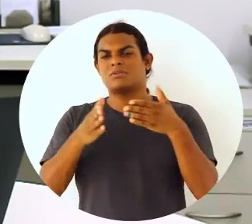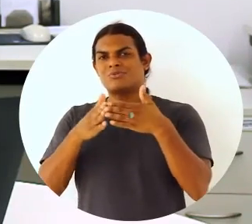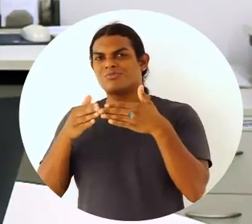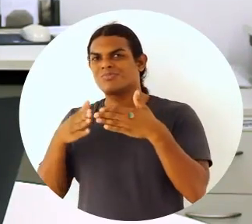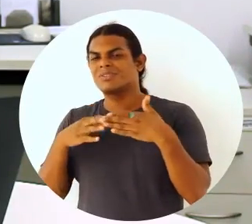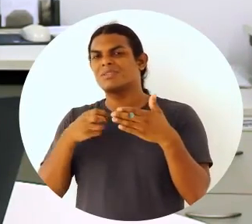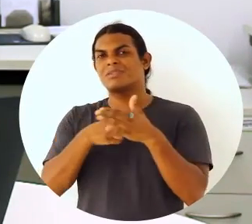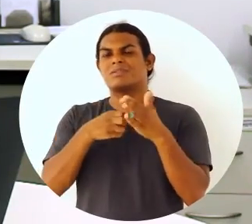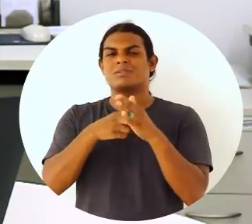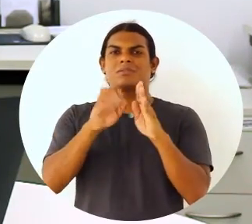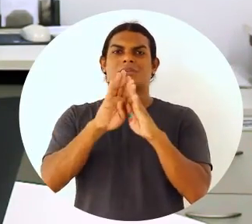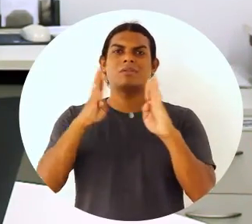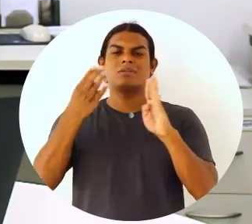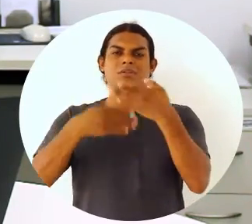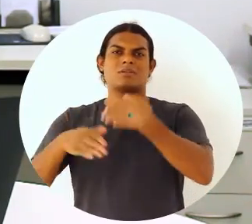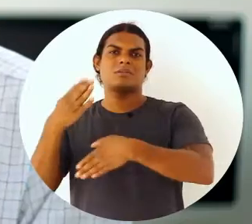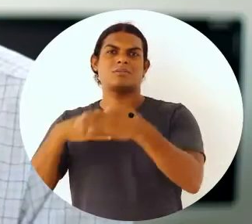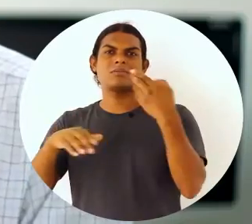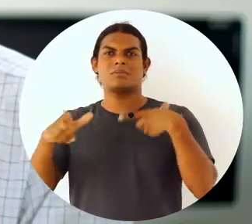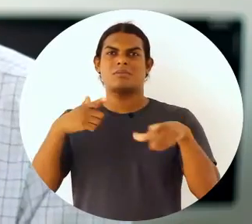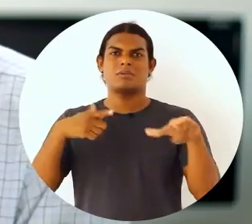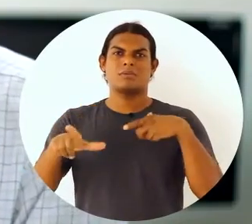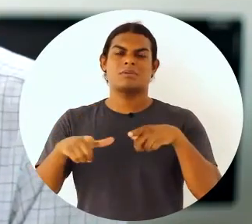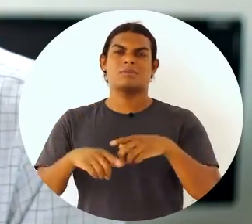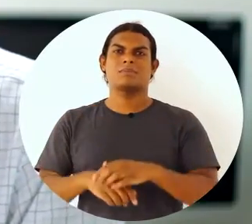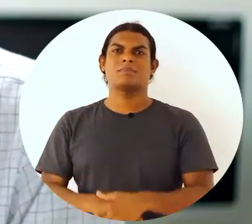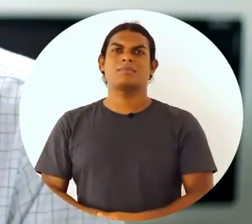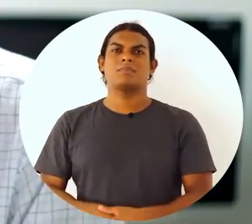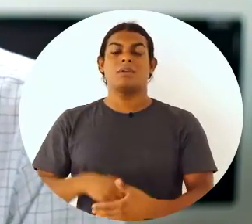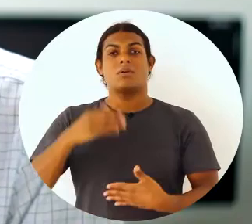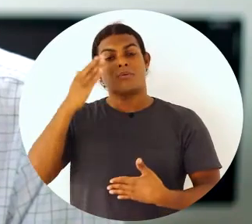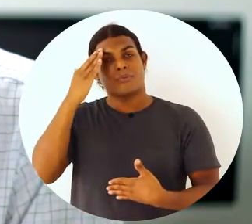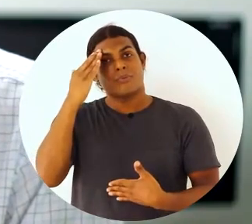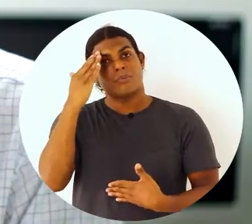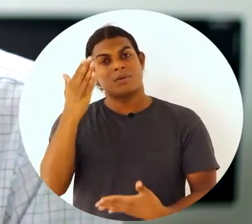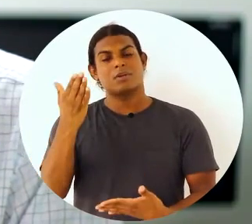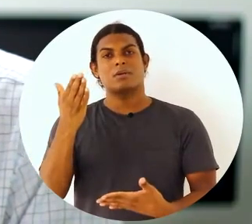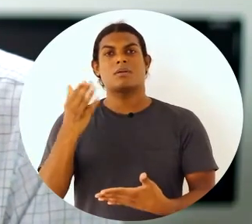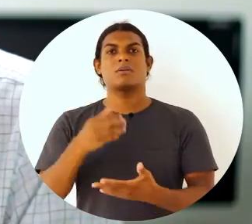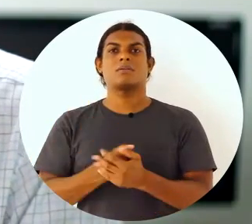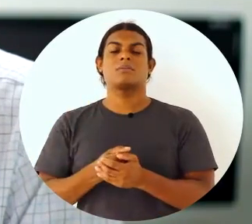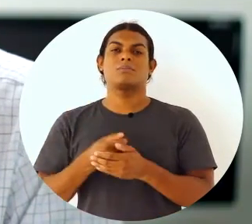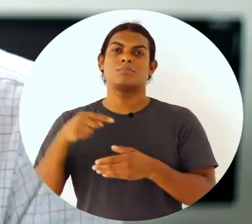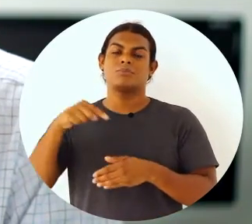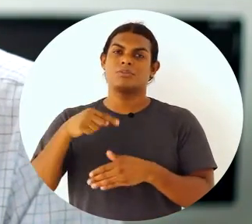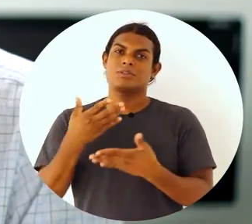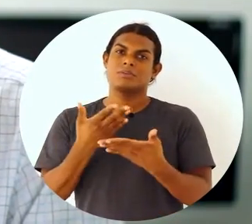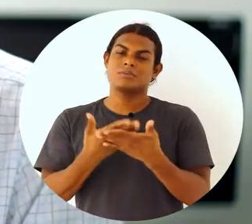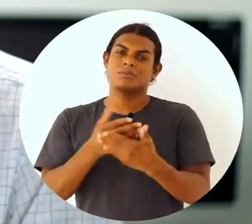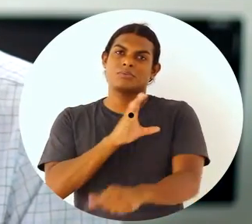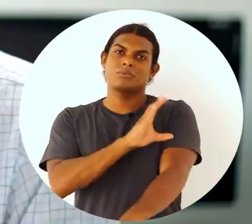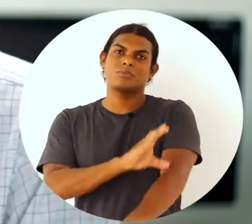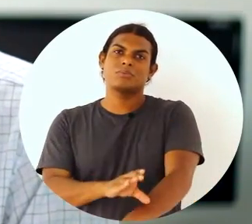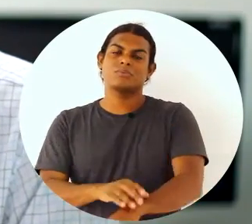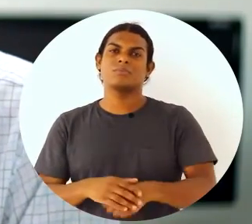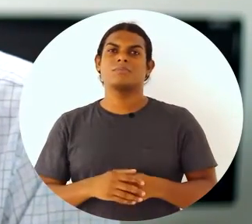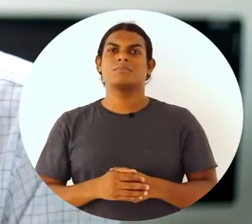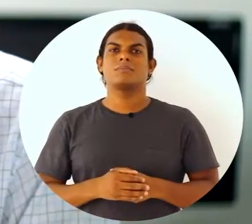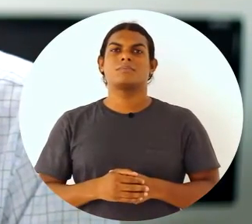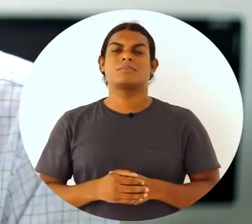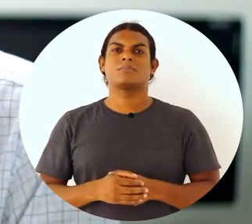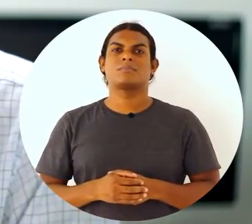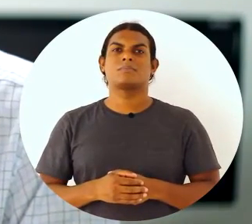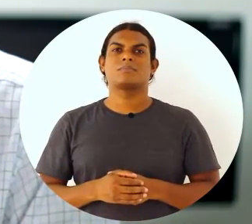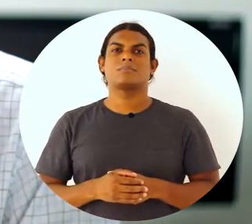em relação ao seu trabalho. Certo? Agradeço a vocês por ter ficado conosco ao longo dessa disciplina. Não